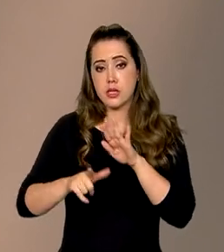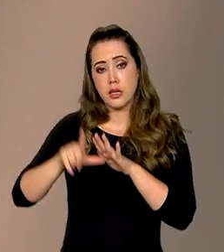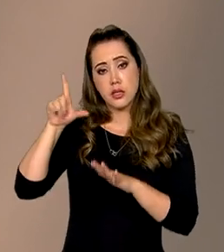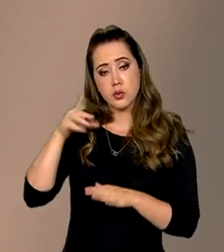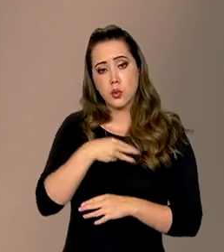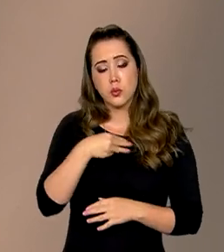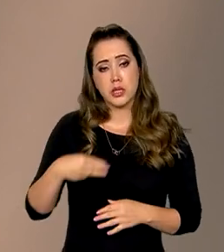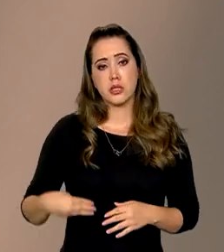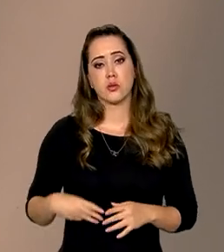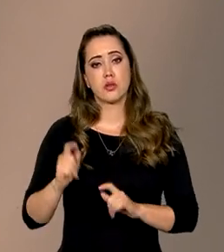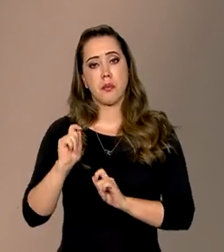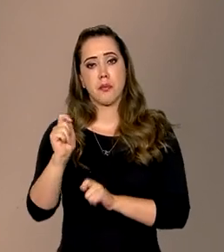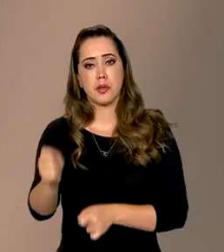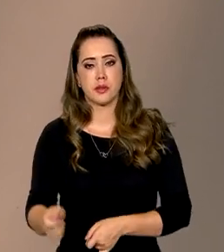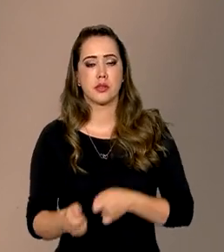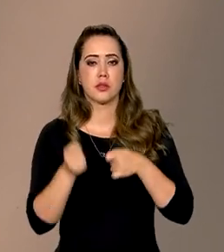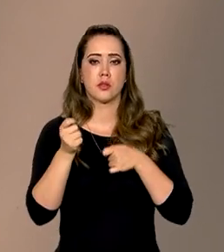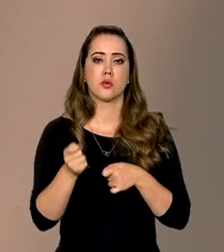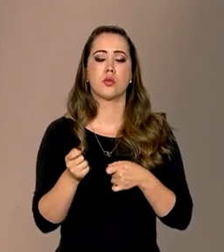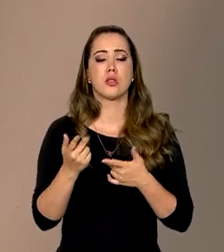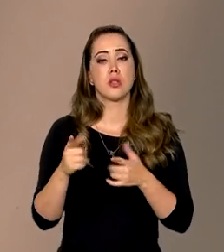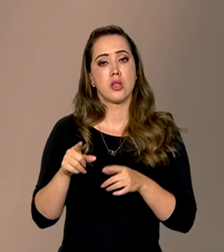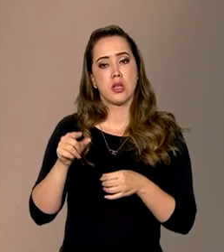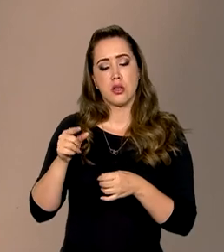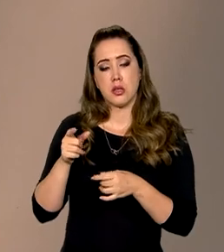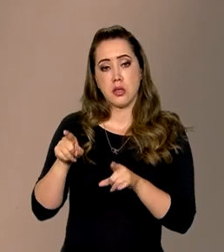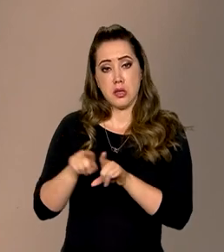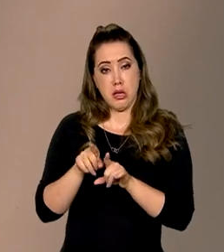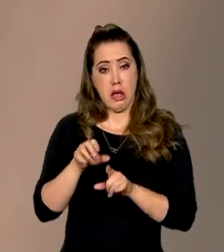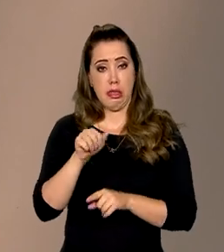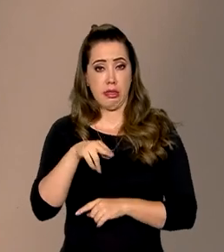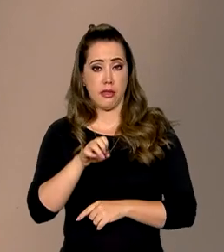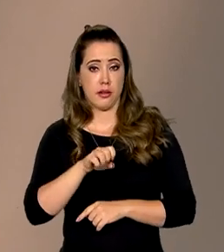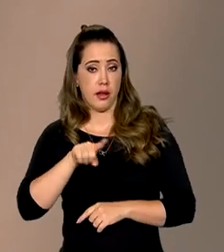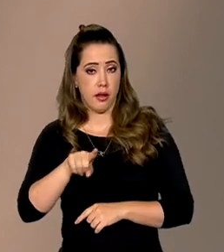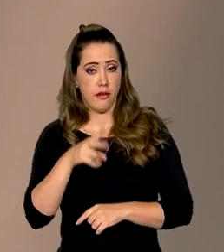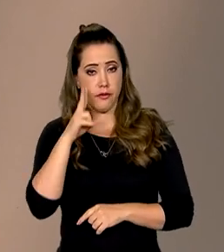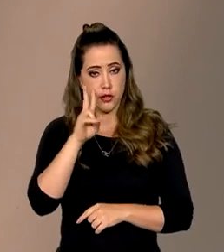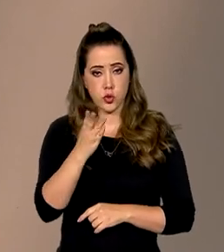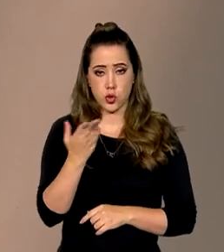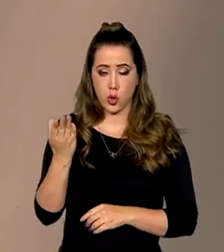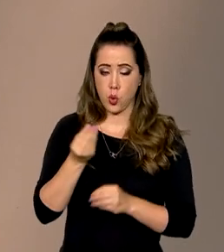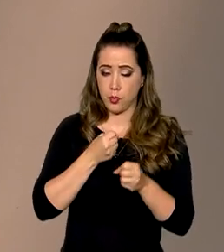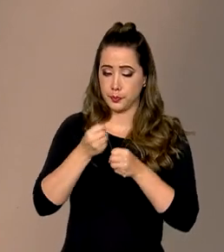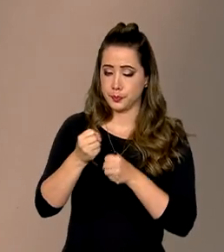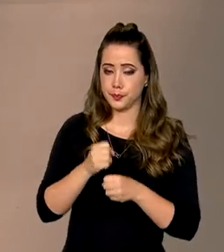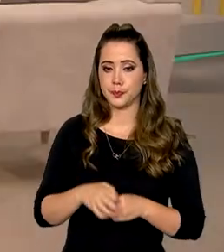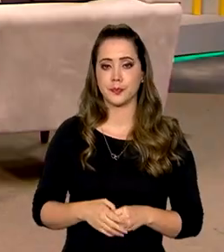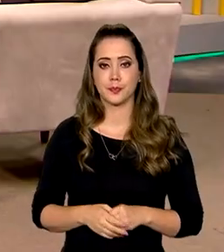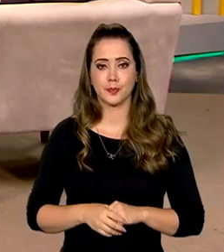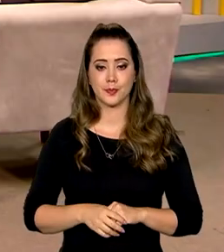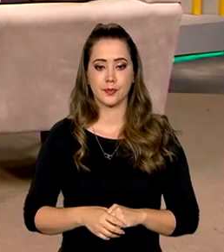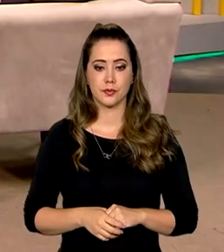conversei mais cedo com o ministro da pesca e aquicultura, André de Paula. Veja aí como foi a entrevista.